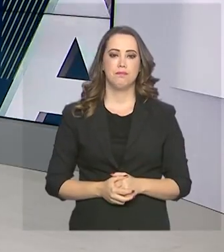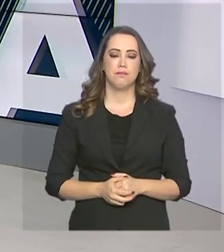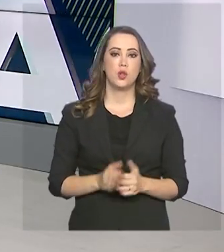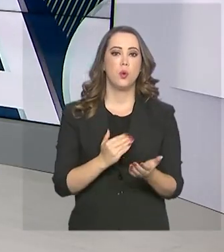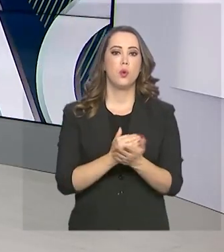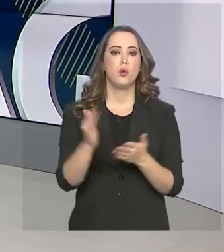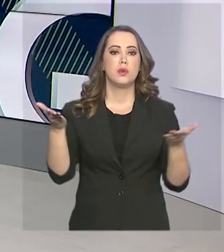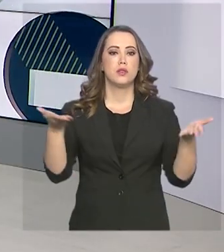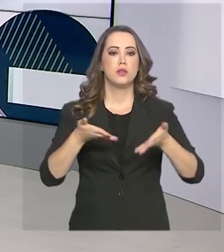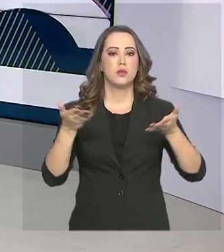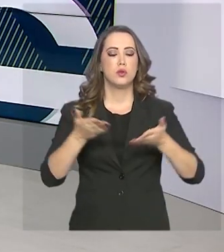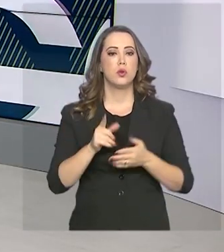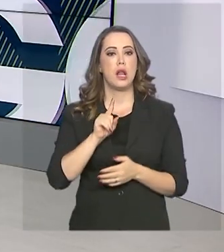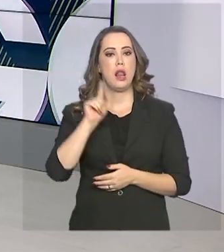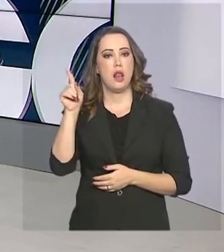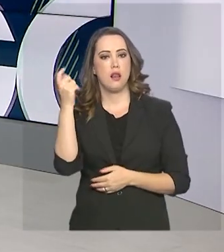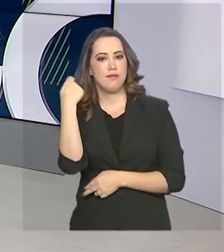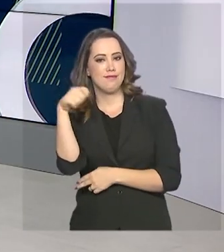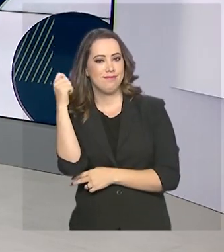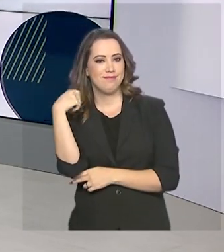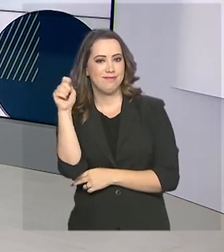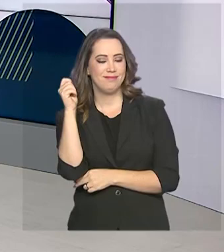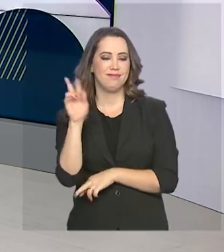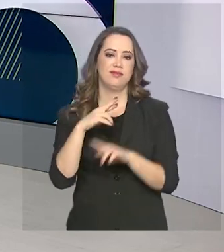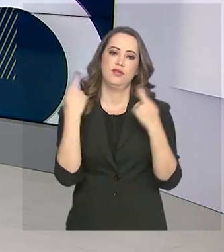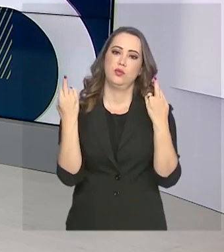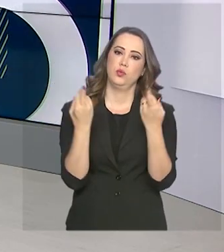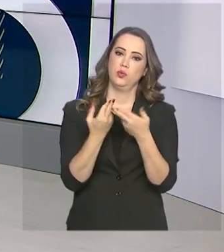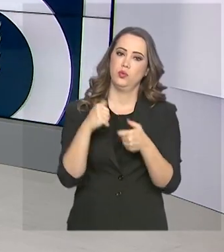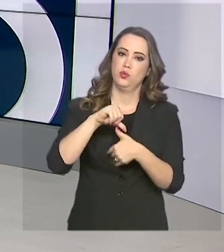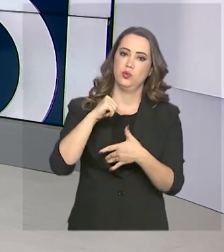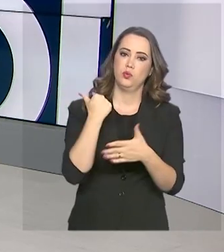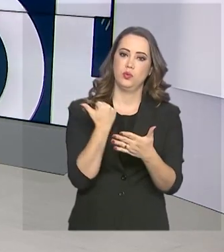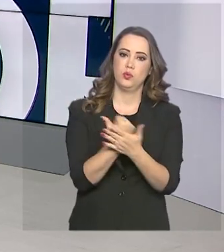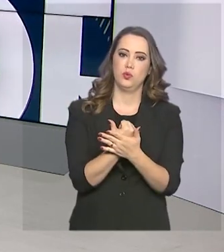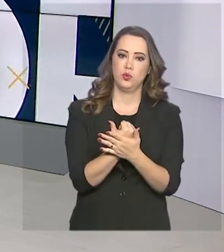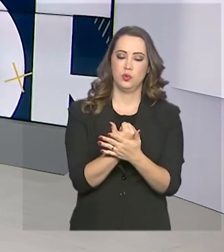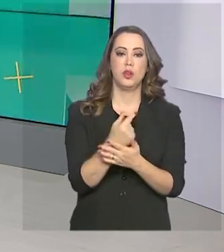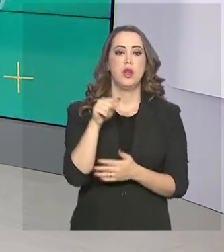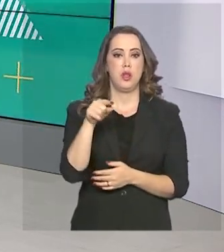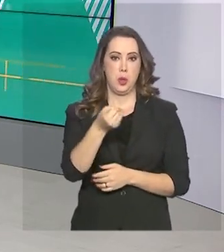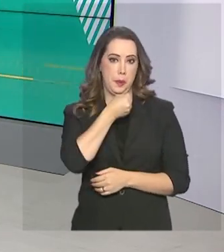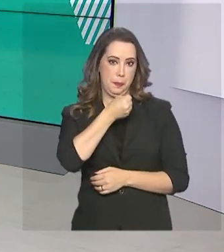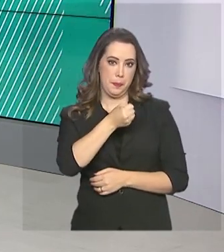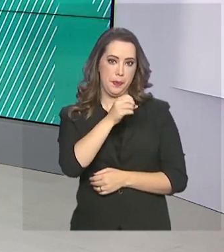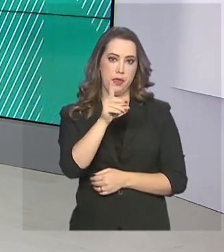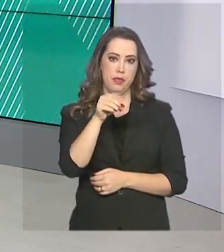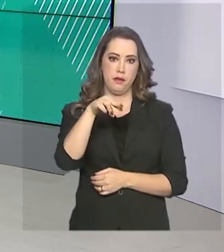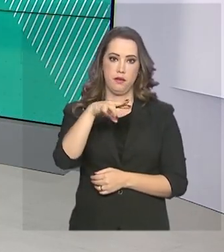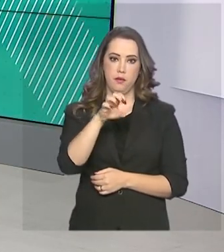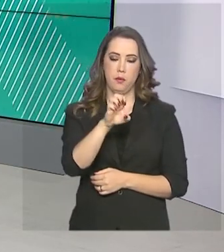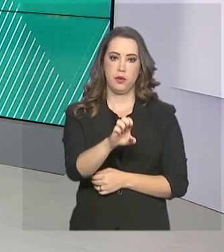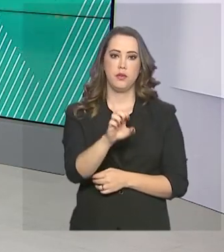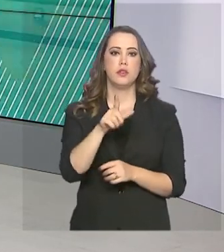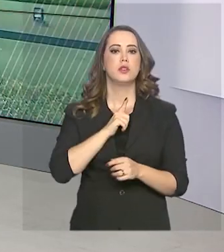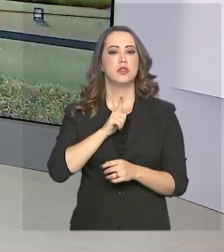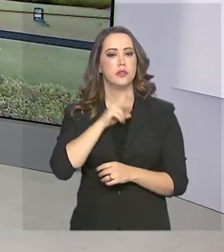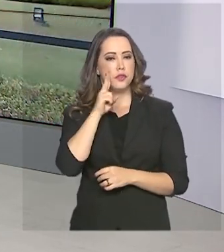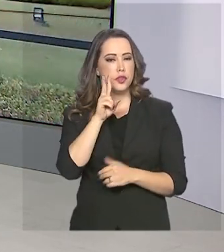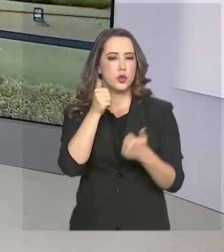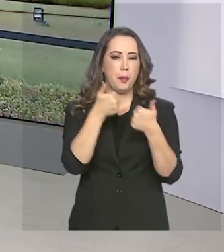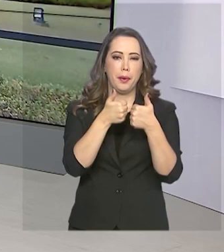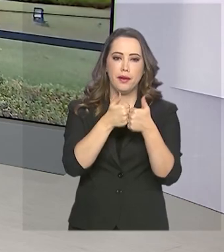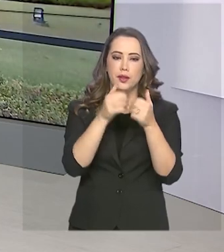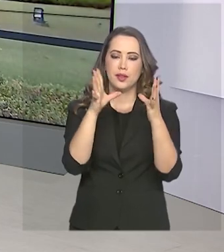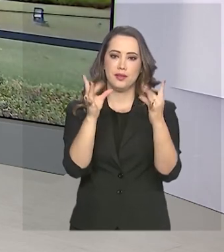E começaram hoje em Bento Gonçalves, no Rio Grande do Sul, as reuniões do Mercosul. A nossa enviada especial, Daniele Popov, acompanha